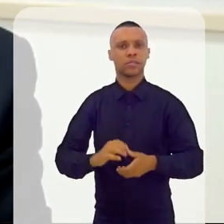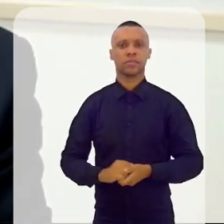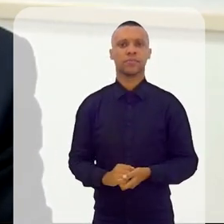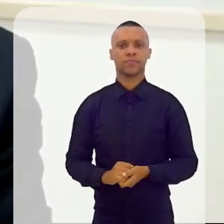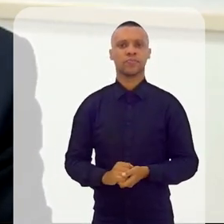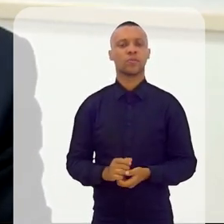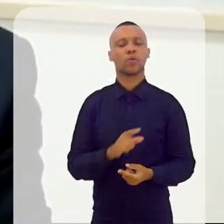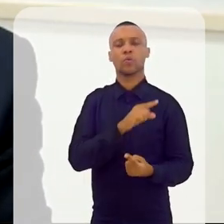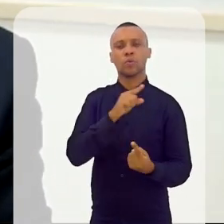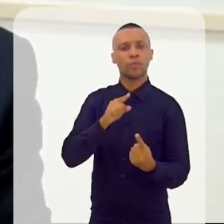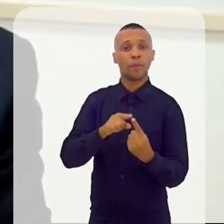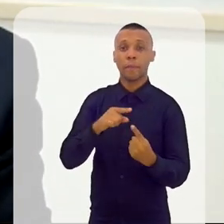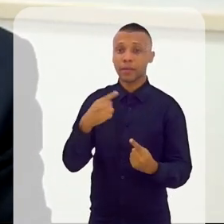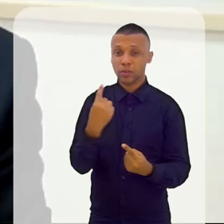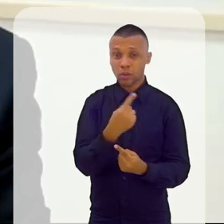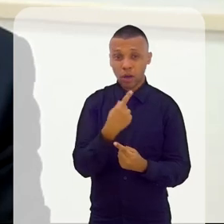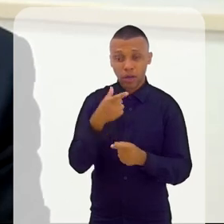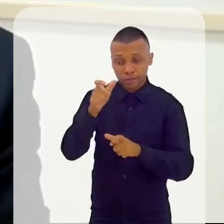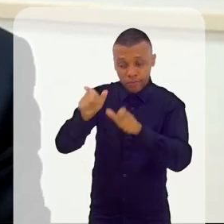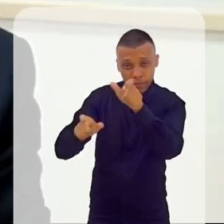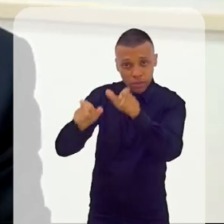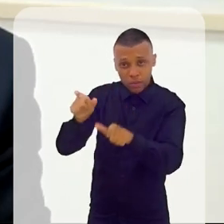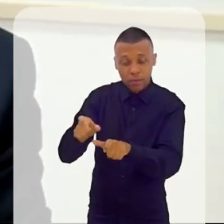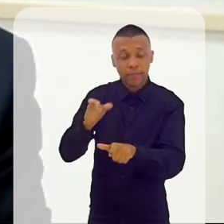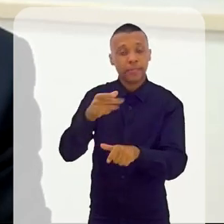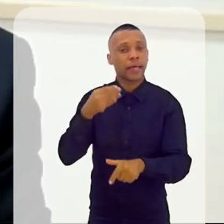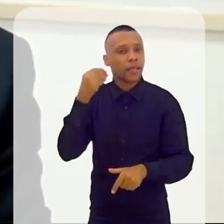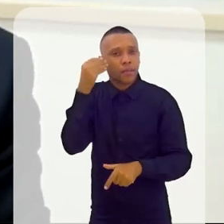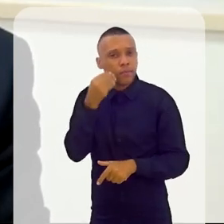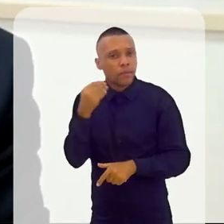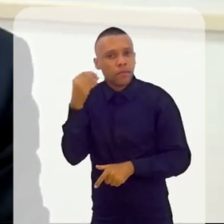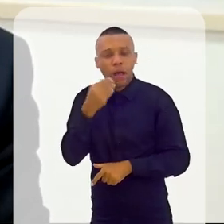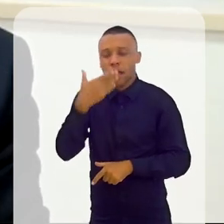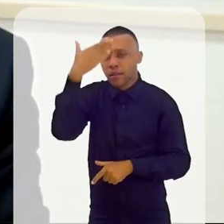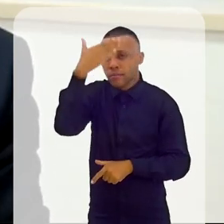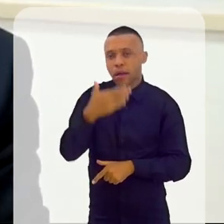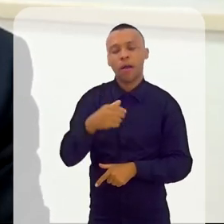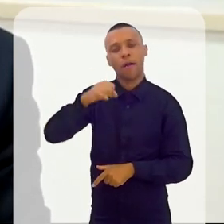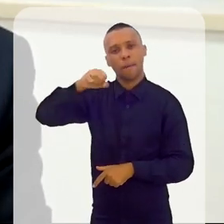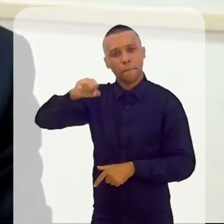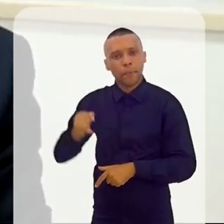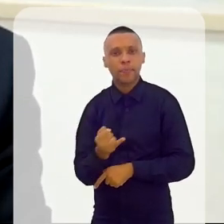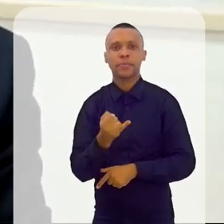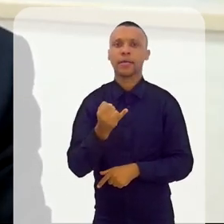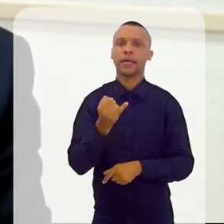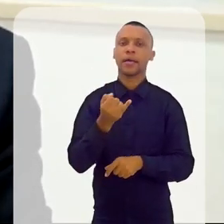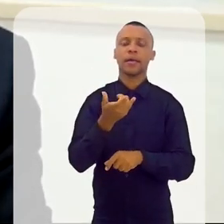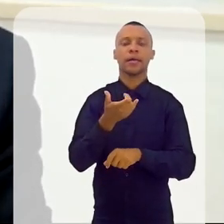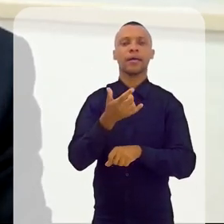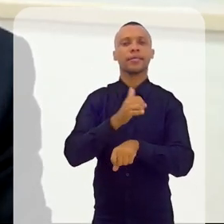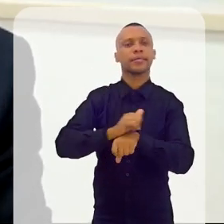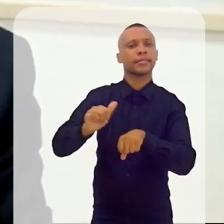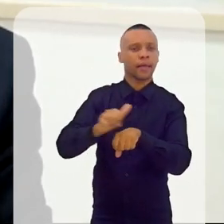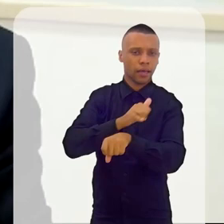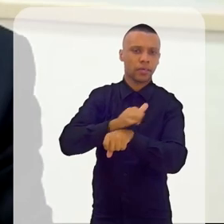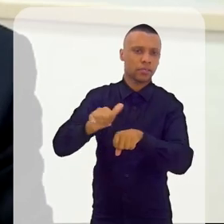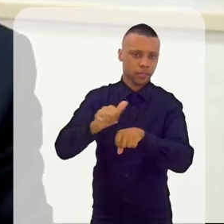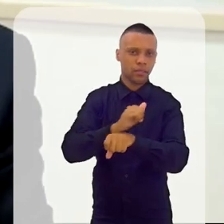para que nós viéssemos a vivenciar e, evidentemente, aproveitar essas técnicas.